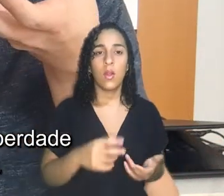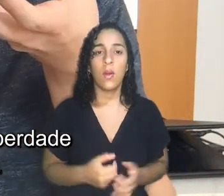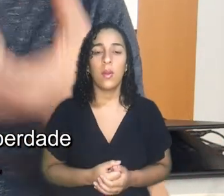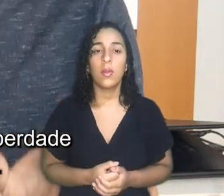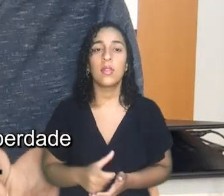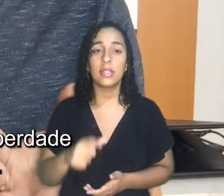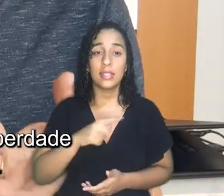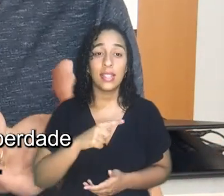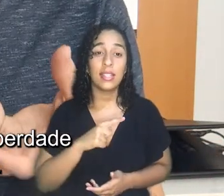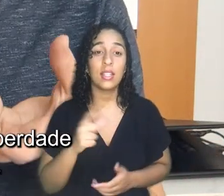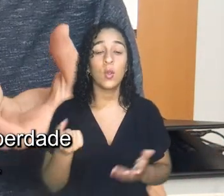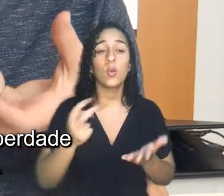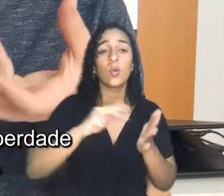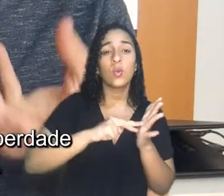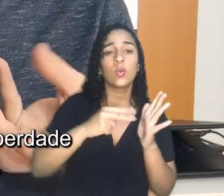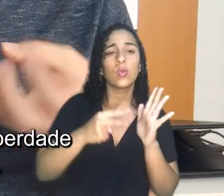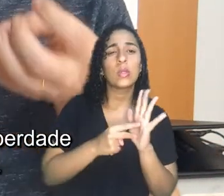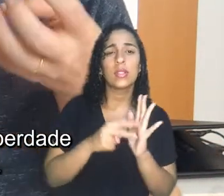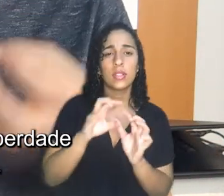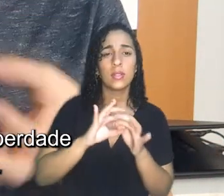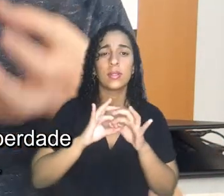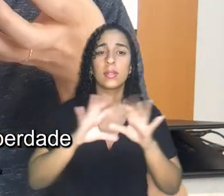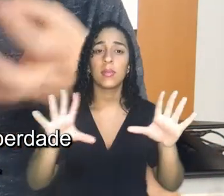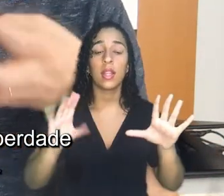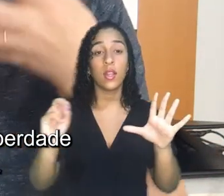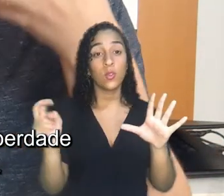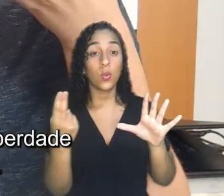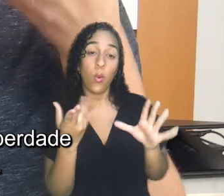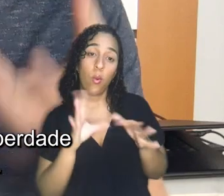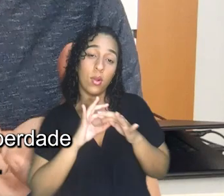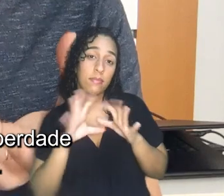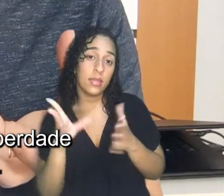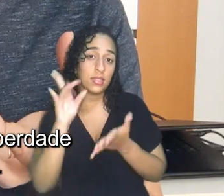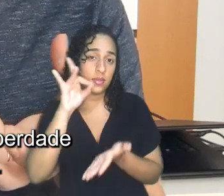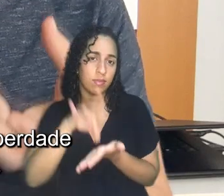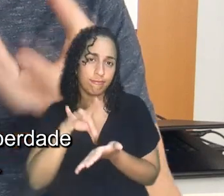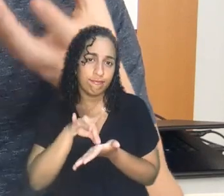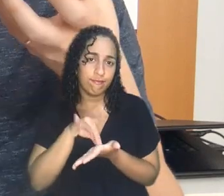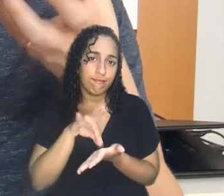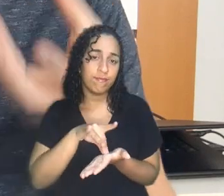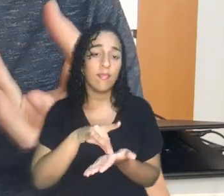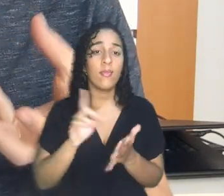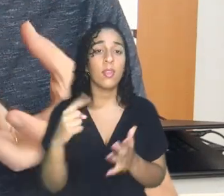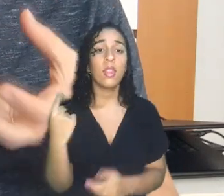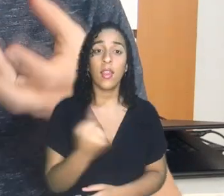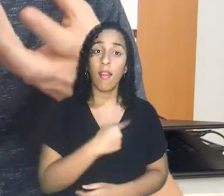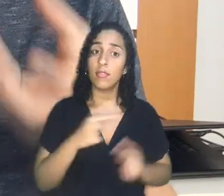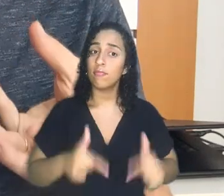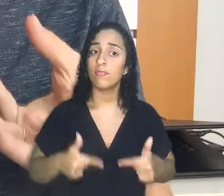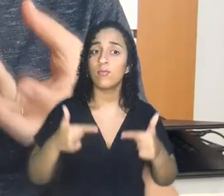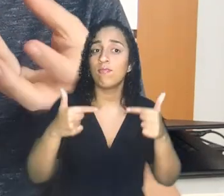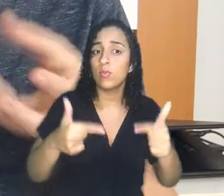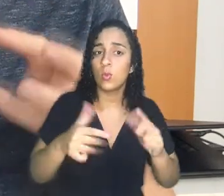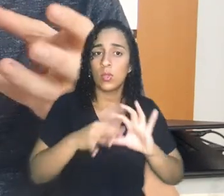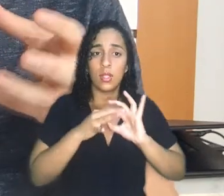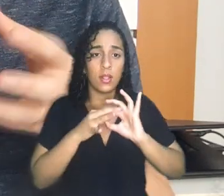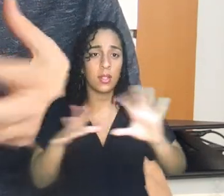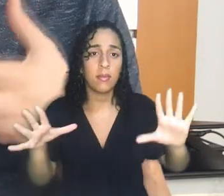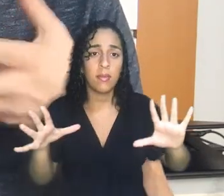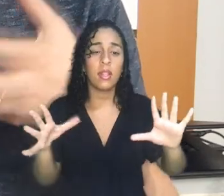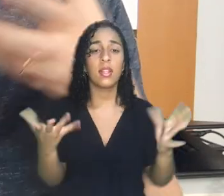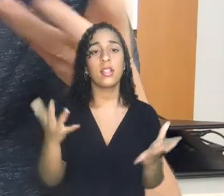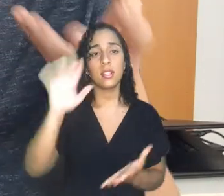disputando o conceito de liberdade e também qual era a liberdade legítima. Afinal de contas, a gente luta por uma